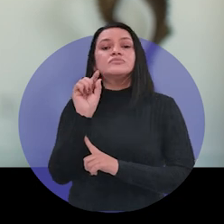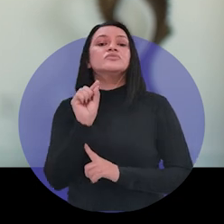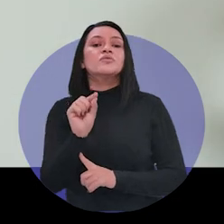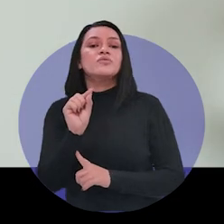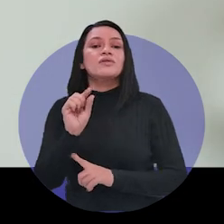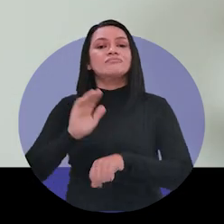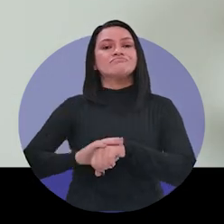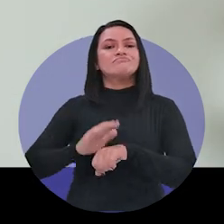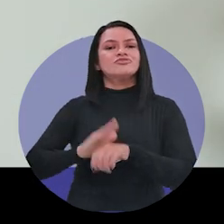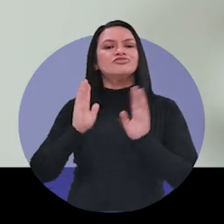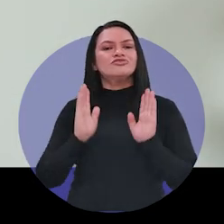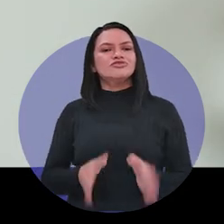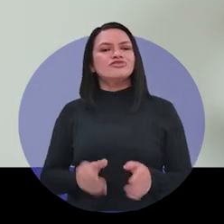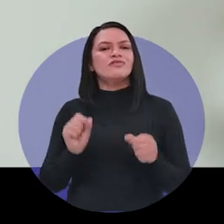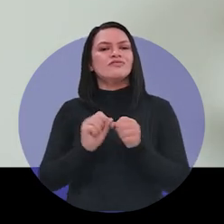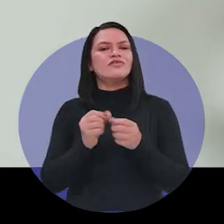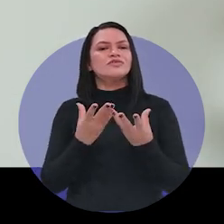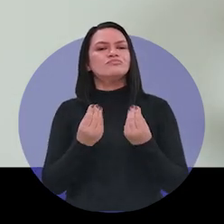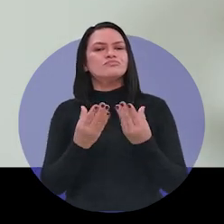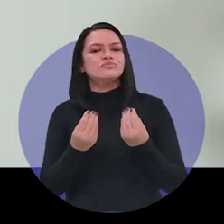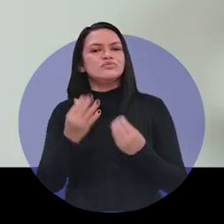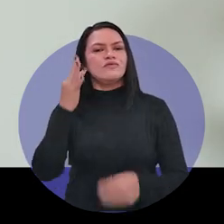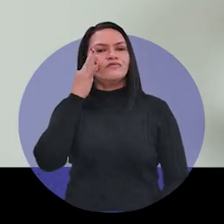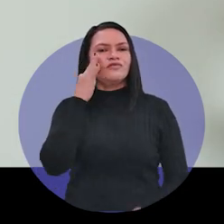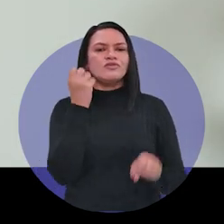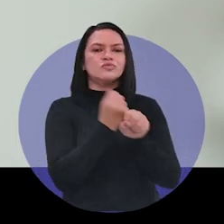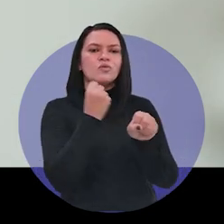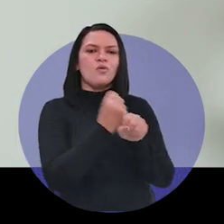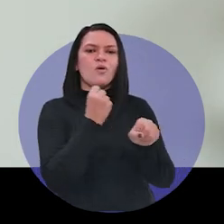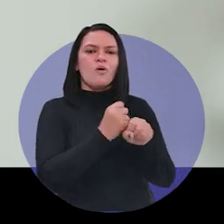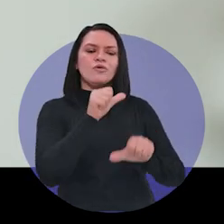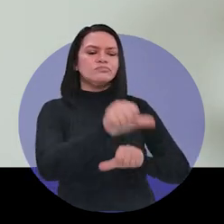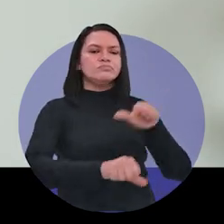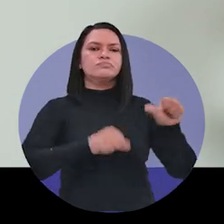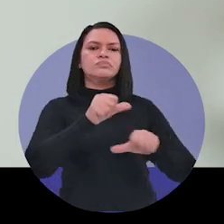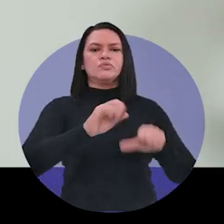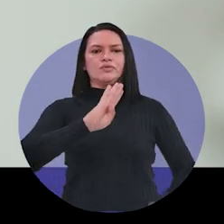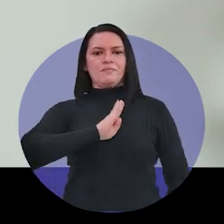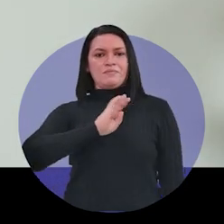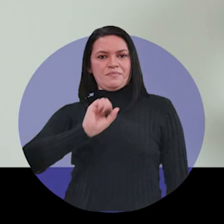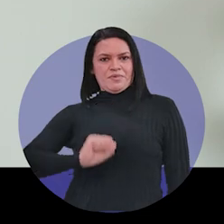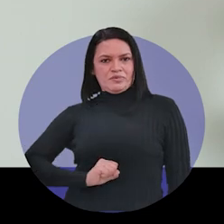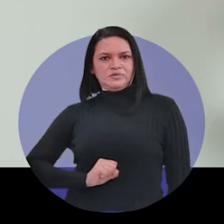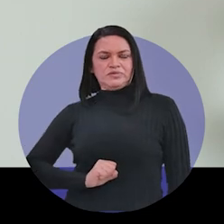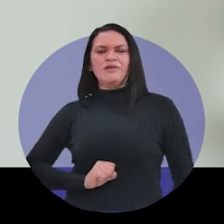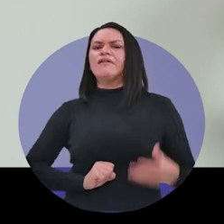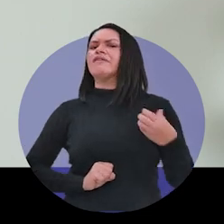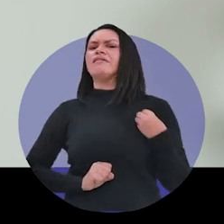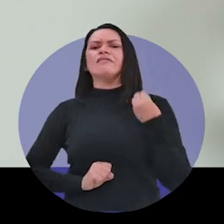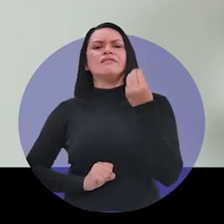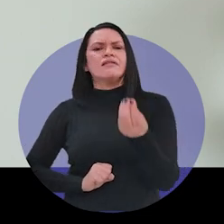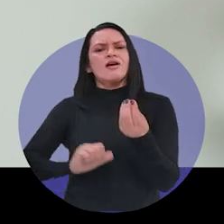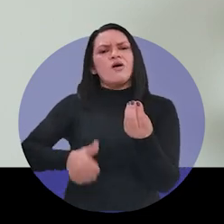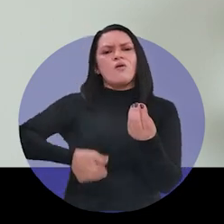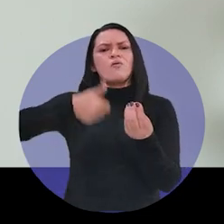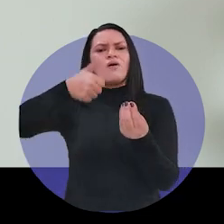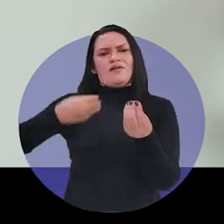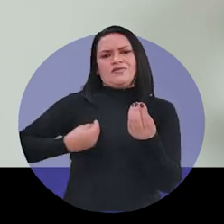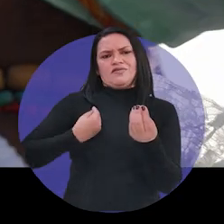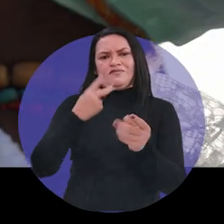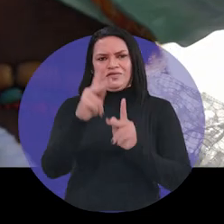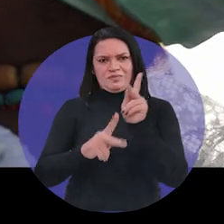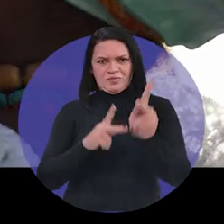pelo que ele fez em Balsas. Obras modificadoras e que trouxeram muita qualidade de vida